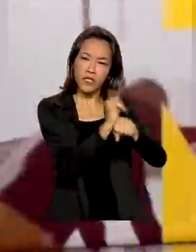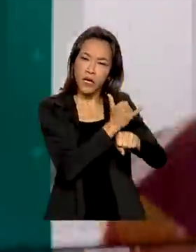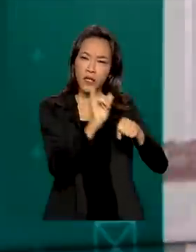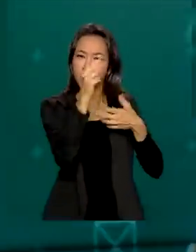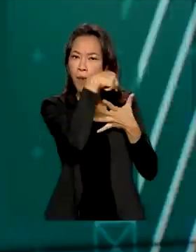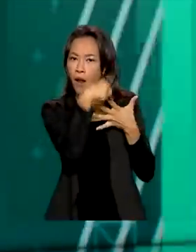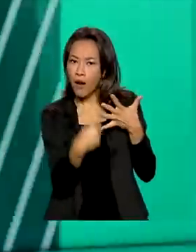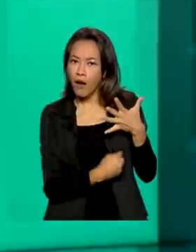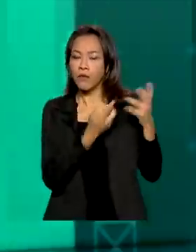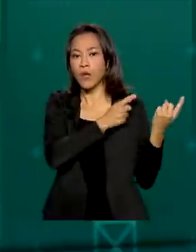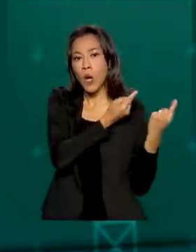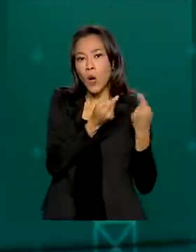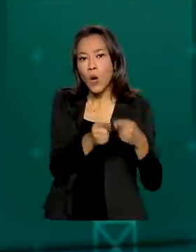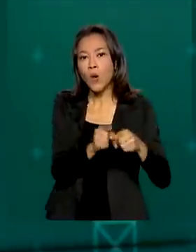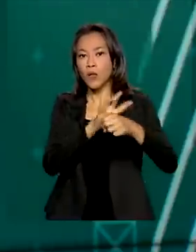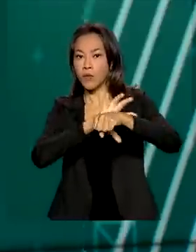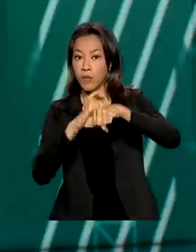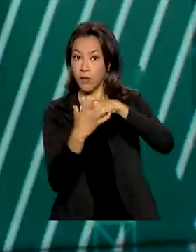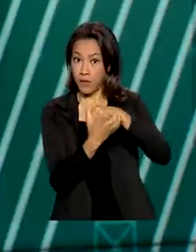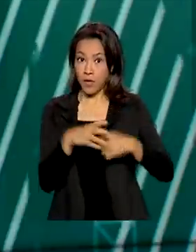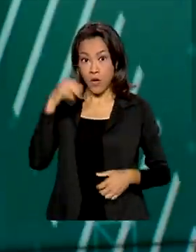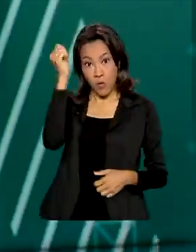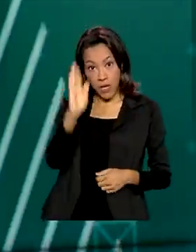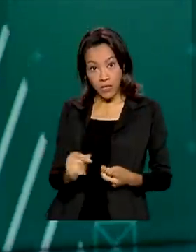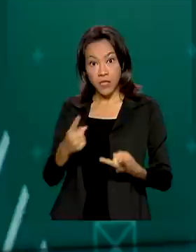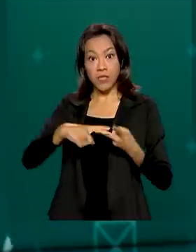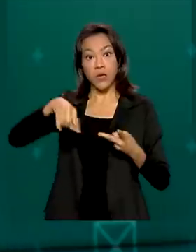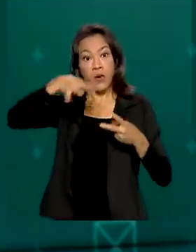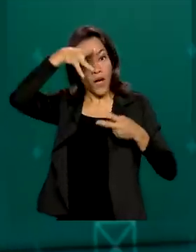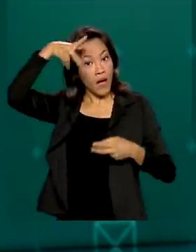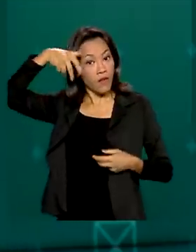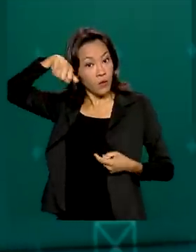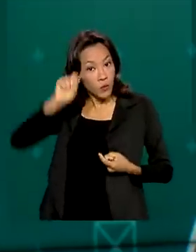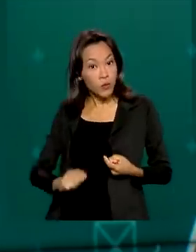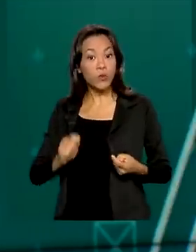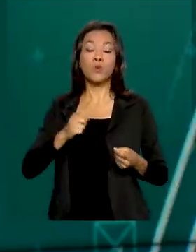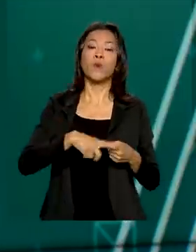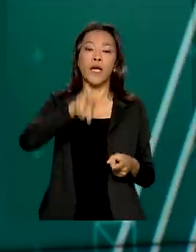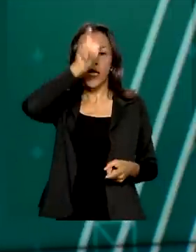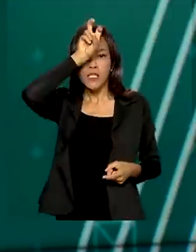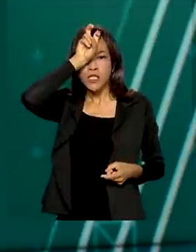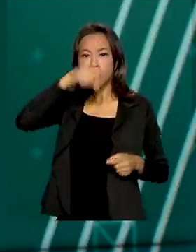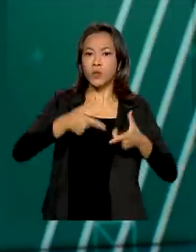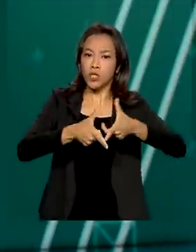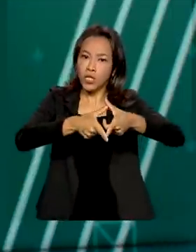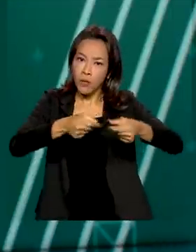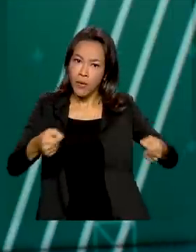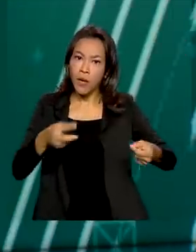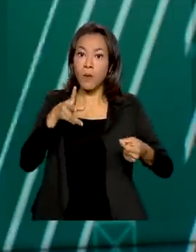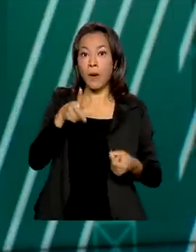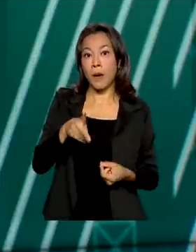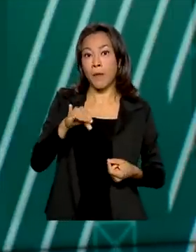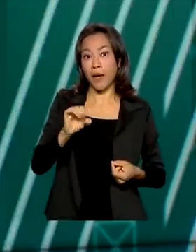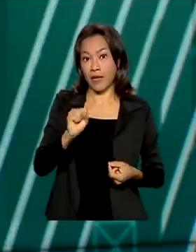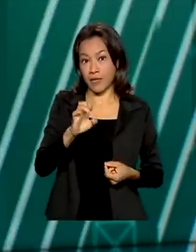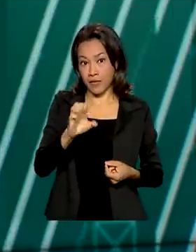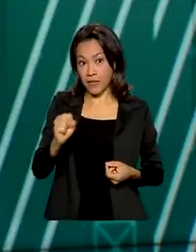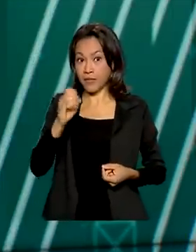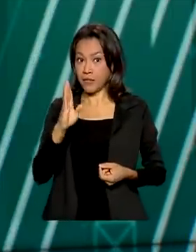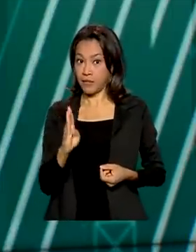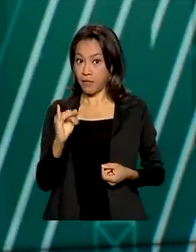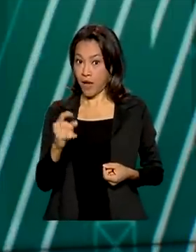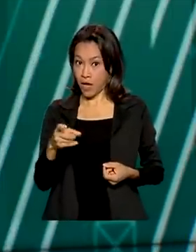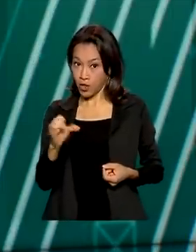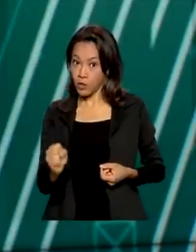combate a pandemias. Além do Brasil, a África do Sul, Egito, Japão, Países Baixos e Tailândia representam as